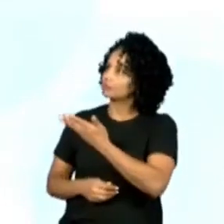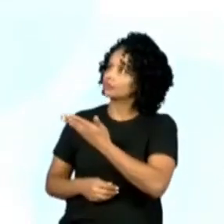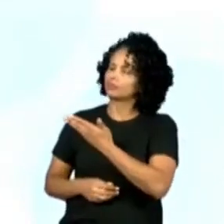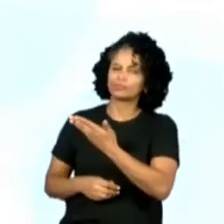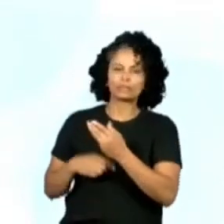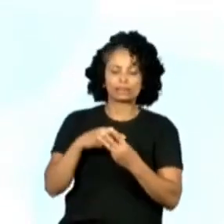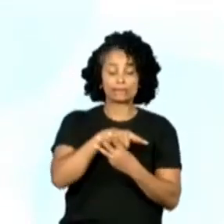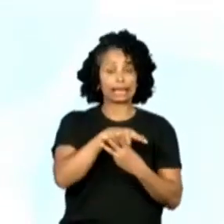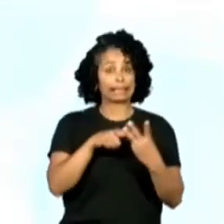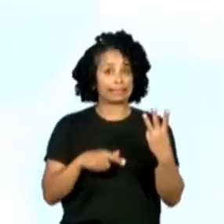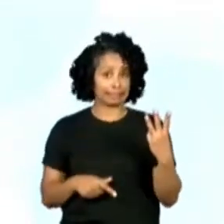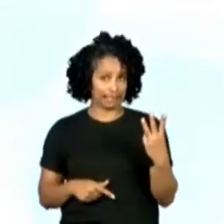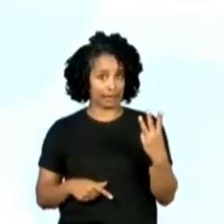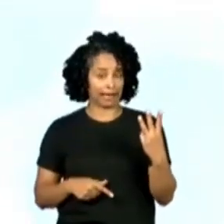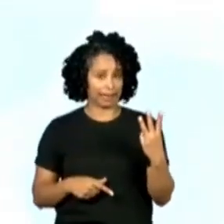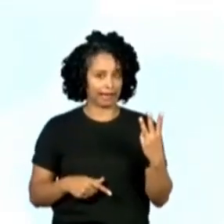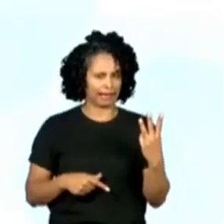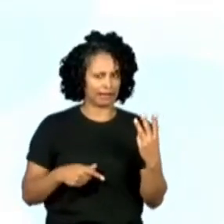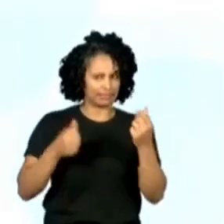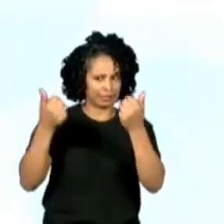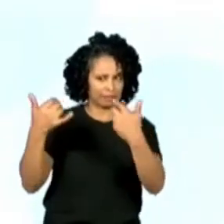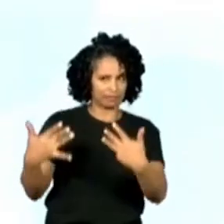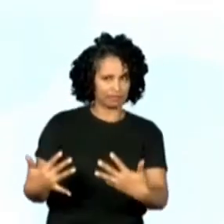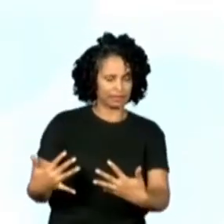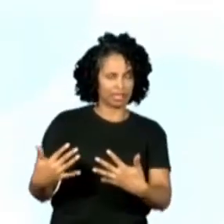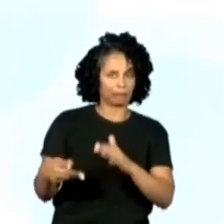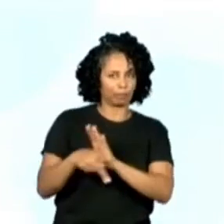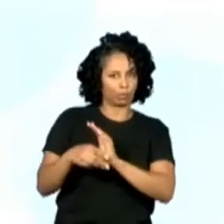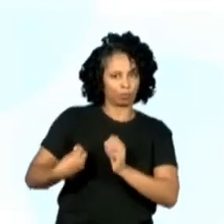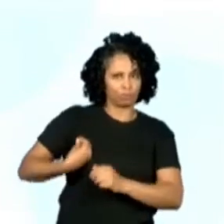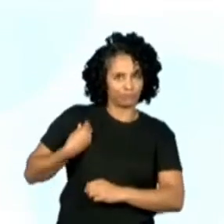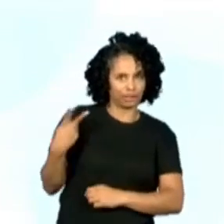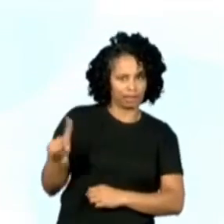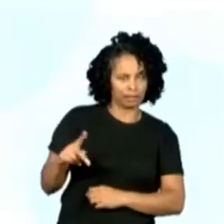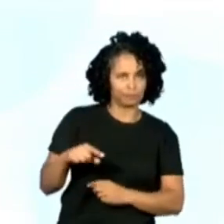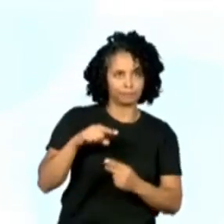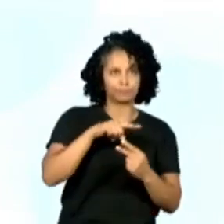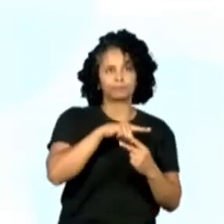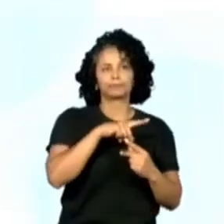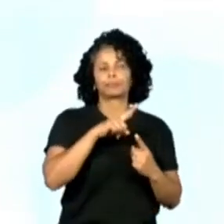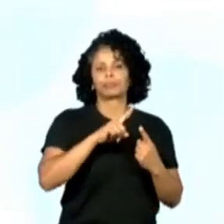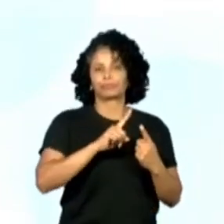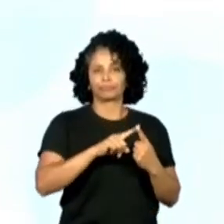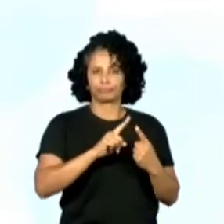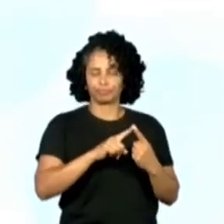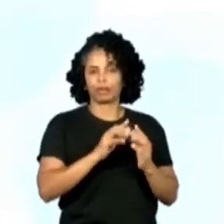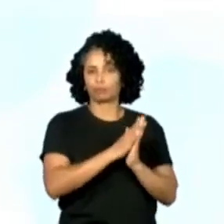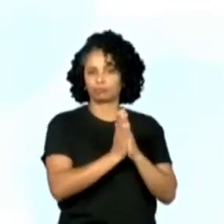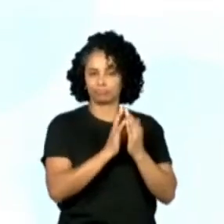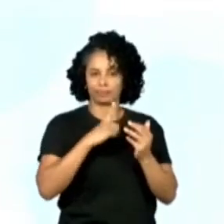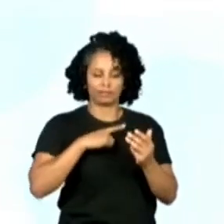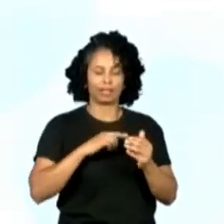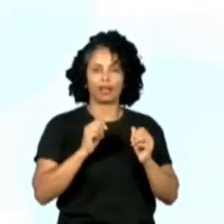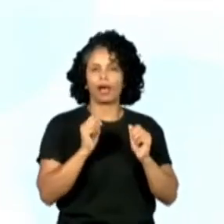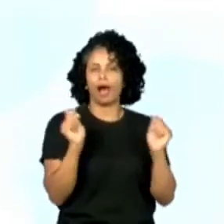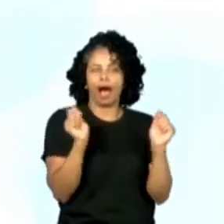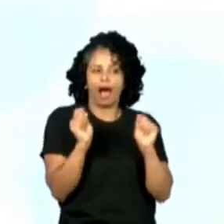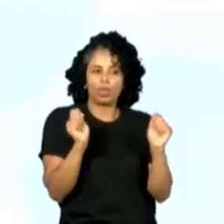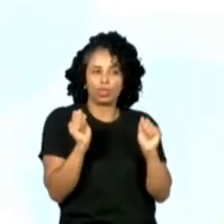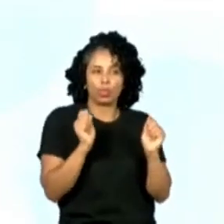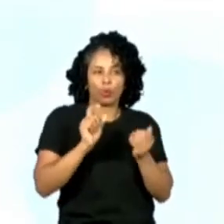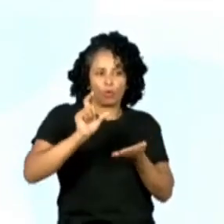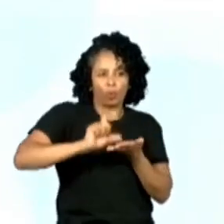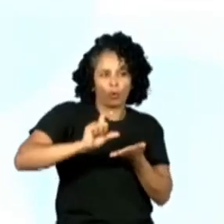afirmações sobre ele. Vamos lá. Tem bonequinhos, adora costeleta de porco e tem um